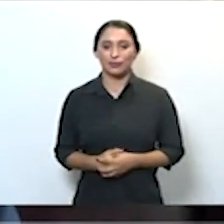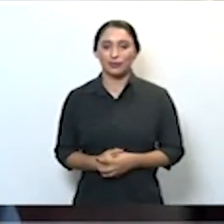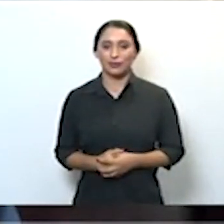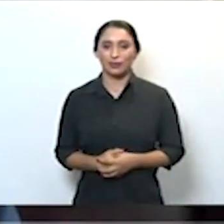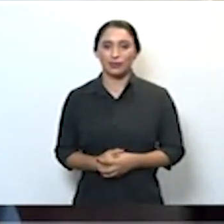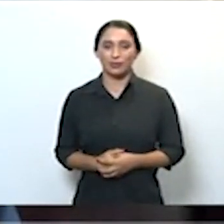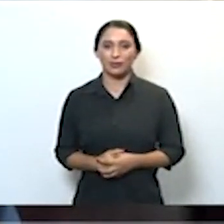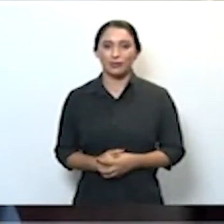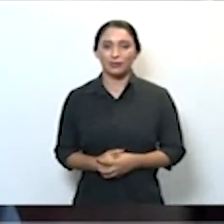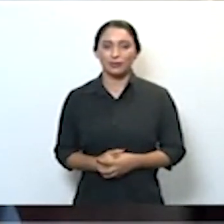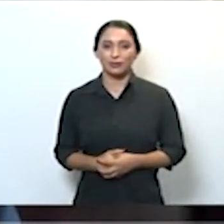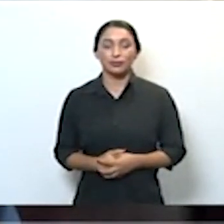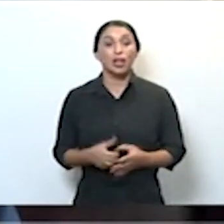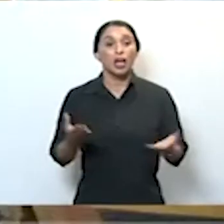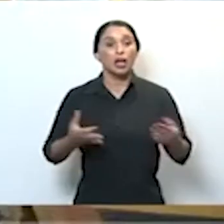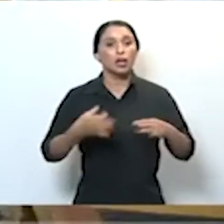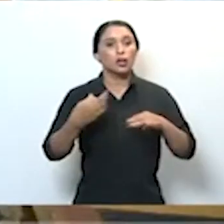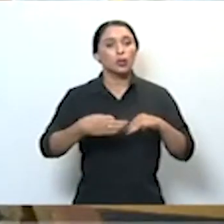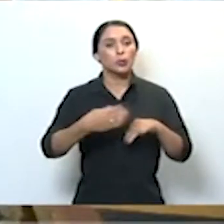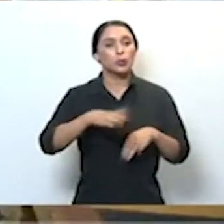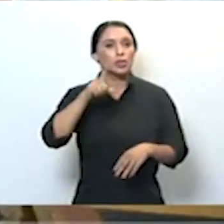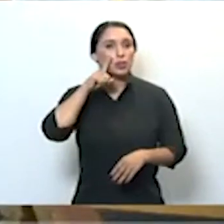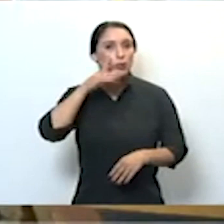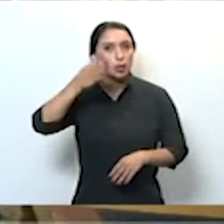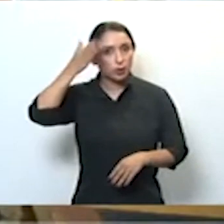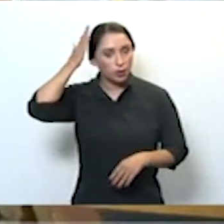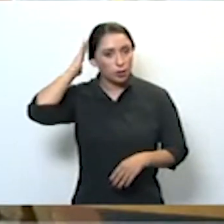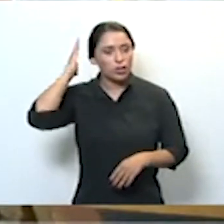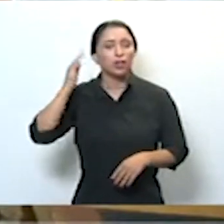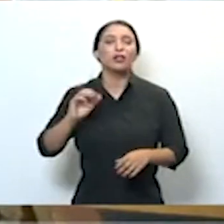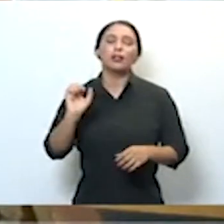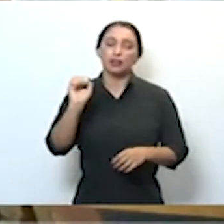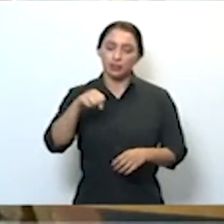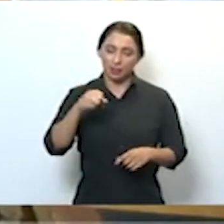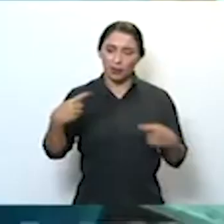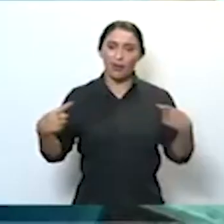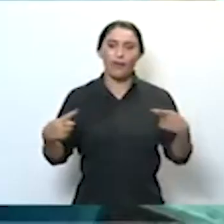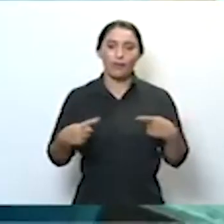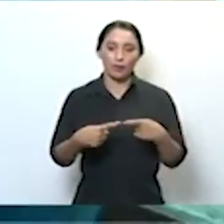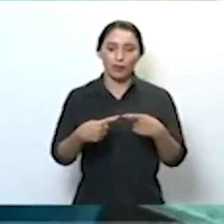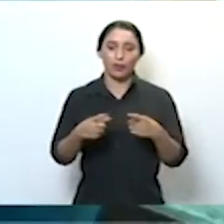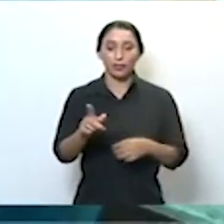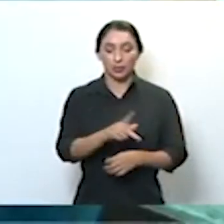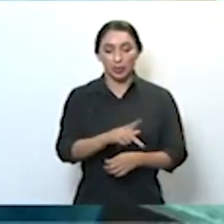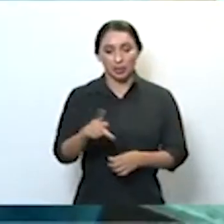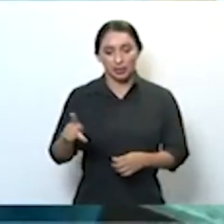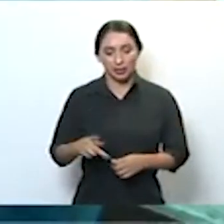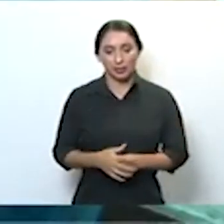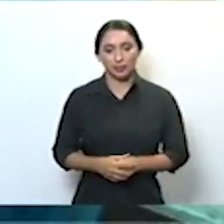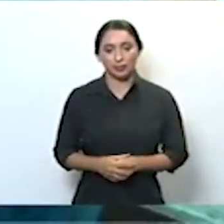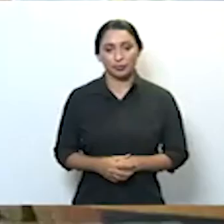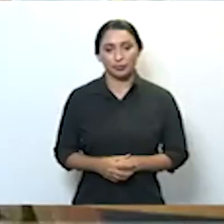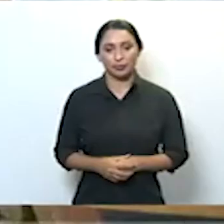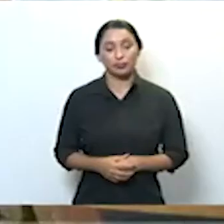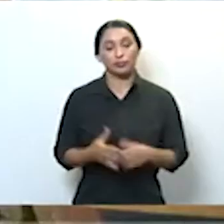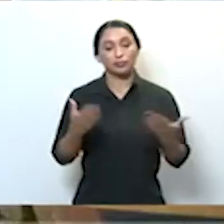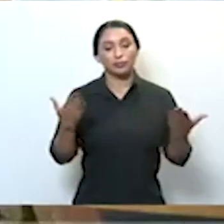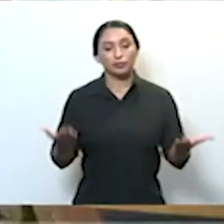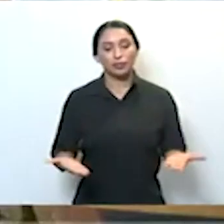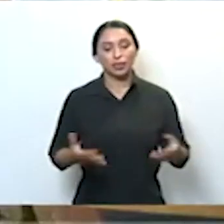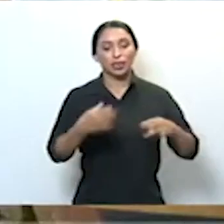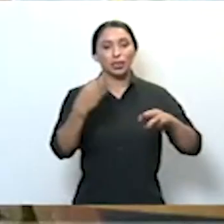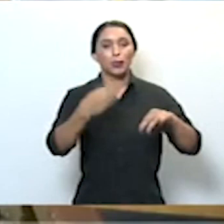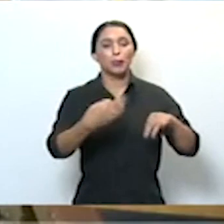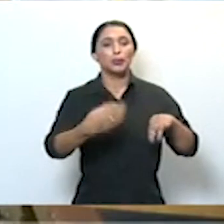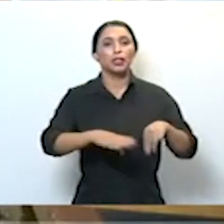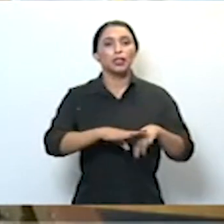O vai para a Aureli. Aclamado, presidente. Então, ministro Dias Toffoli, vossa